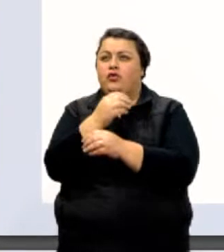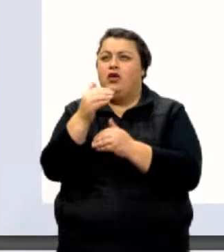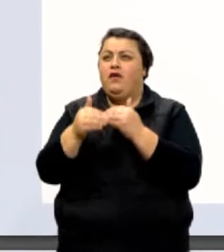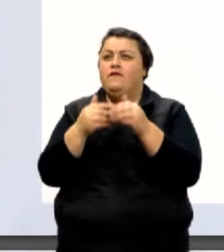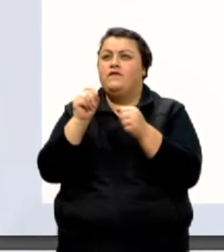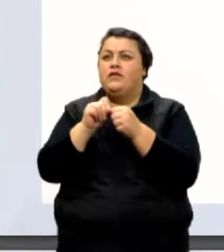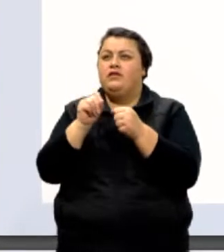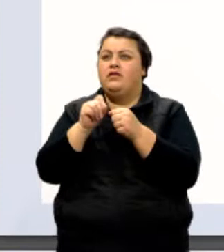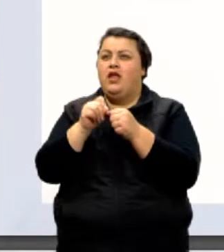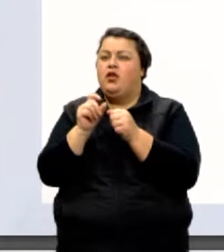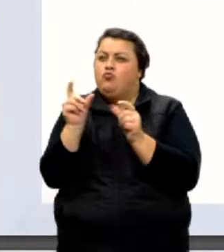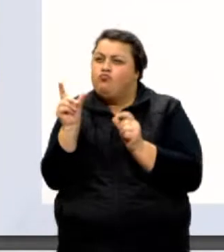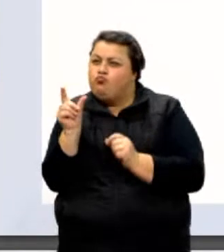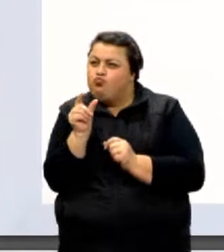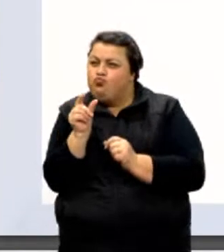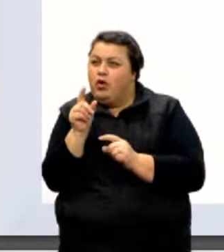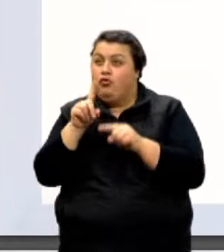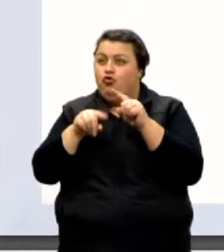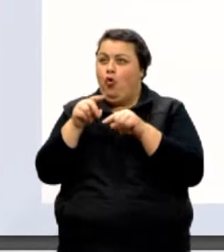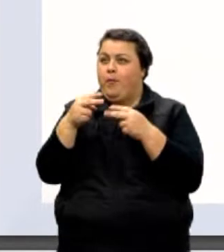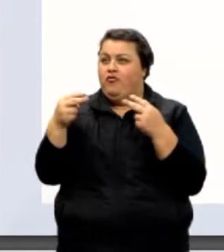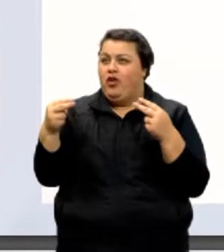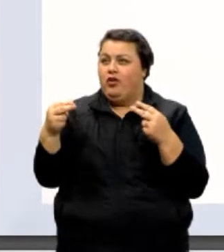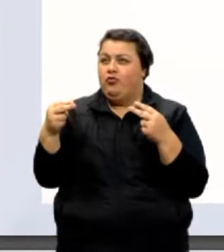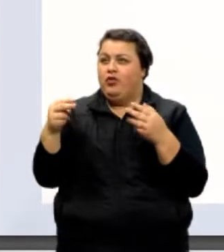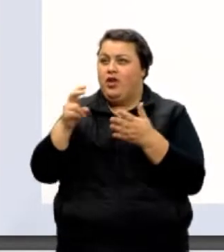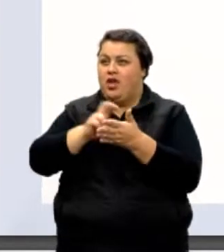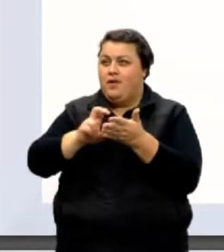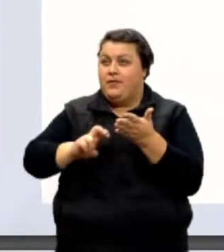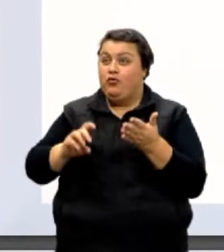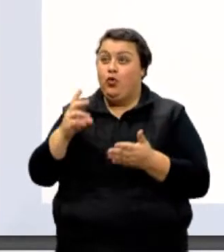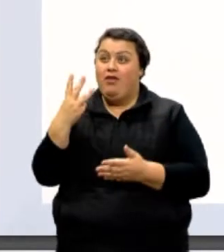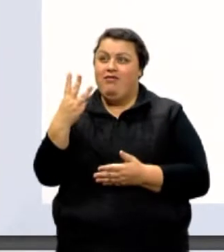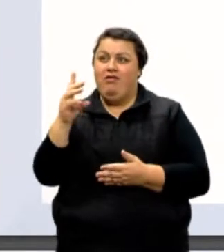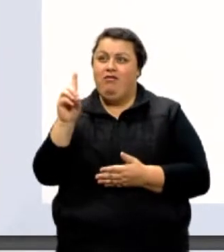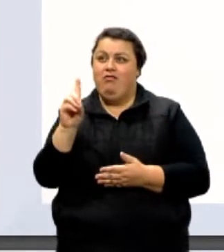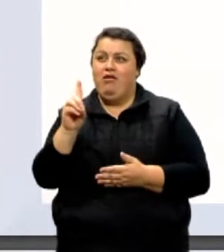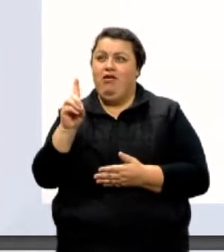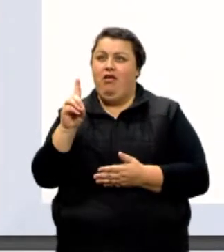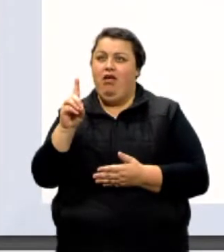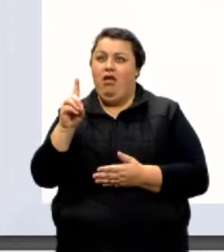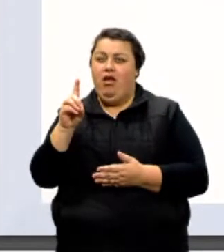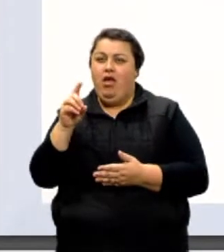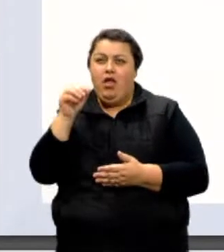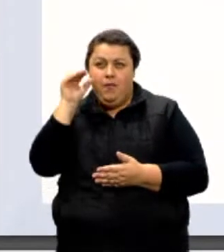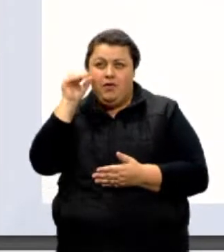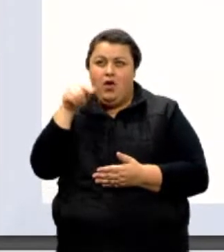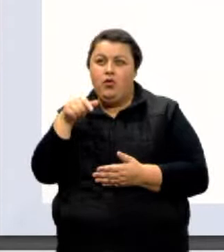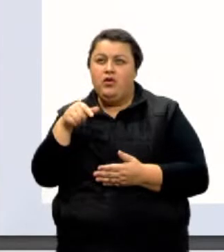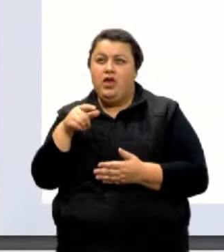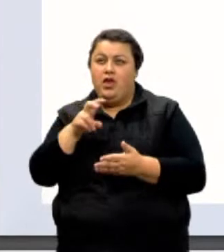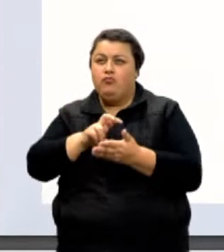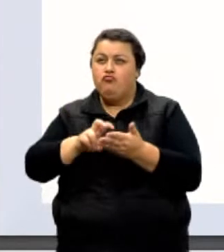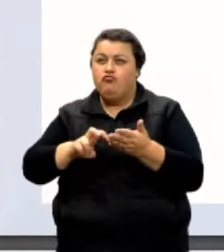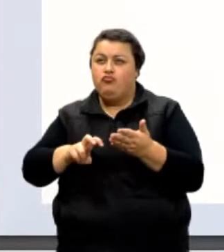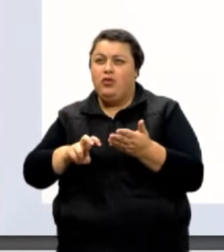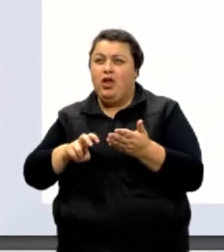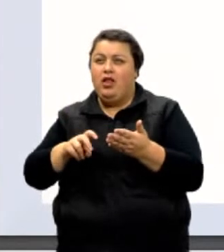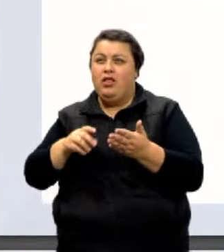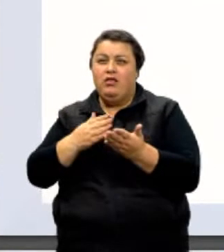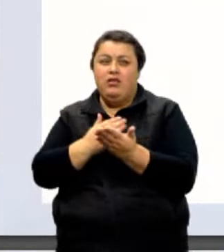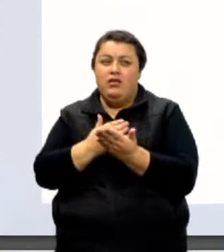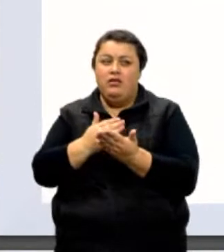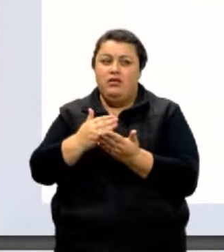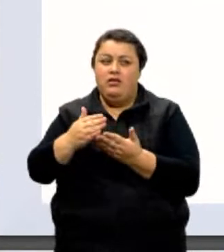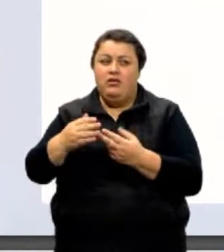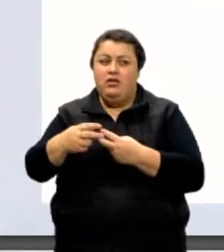impressoras 3D de alta precisão. ao serem ativadas, tais impressoras lançam feixes de laser sobre um tipo de